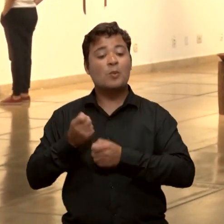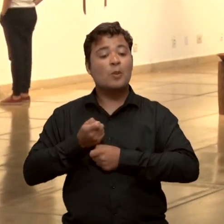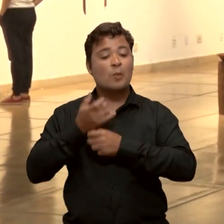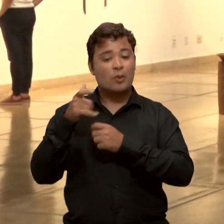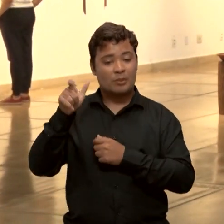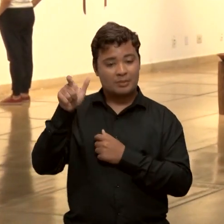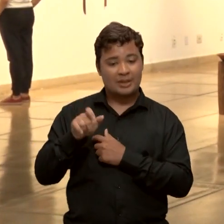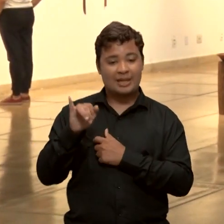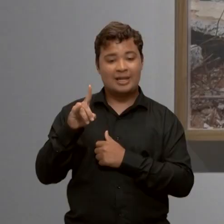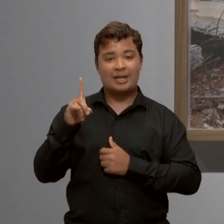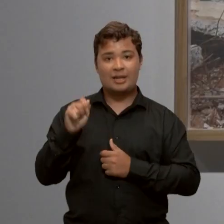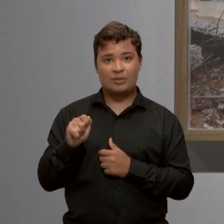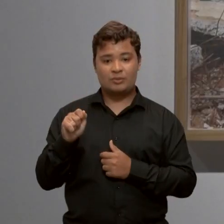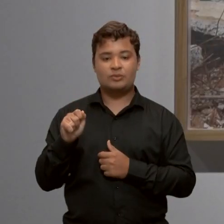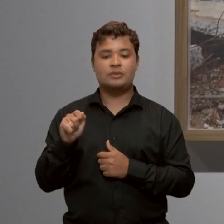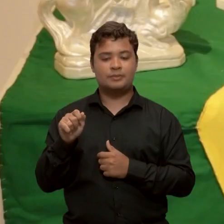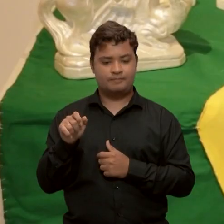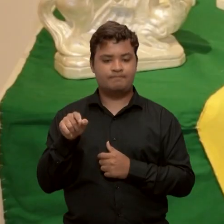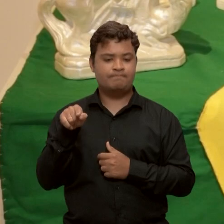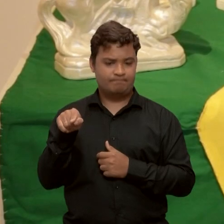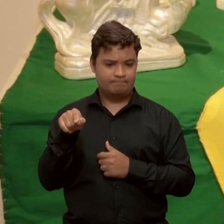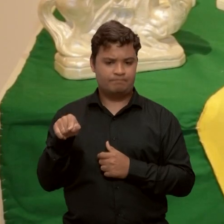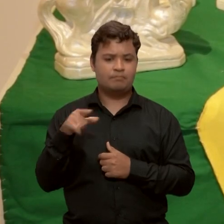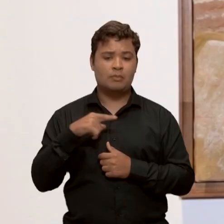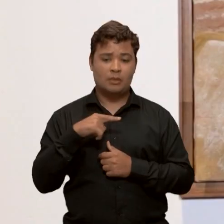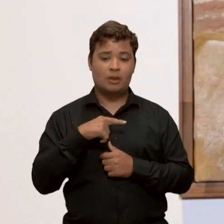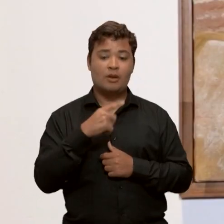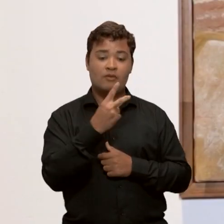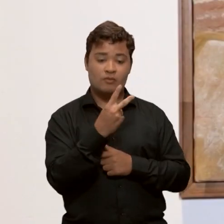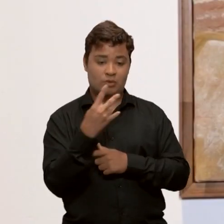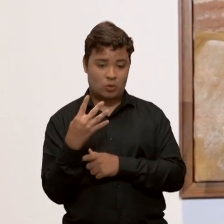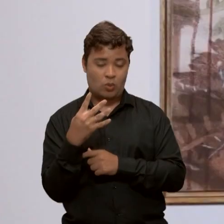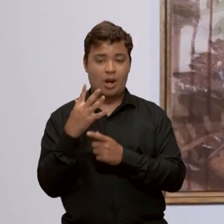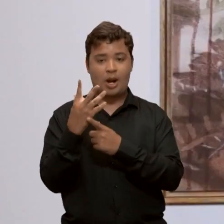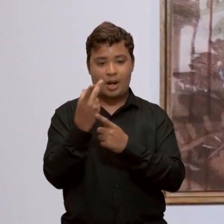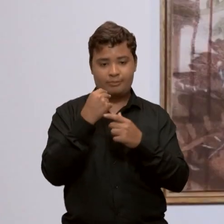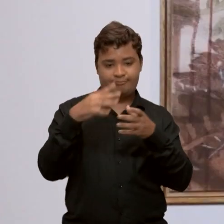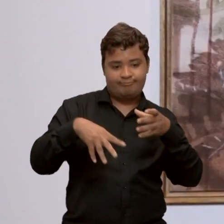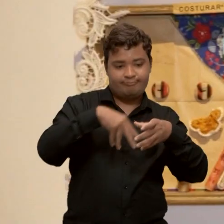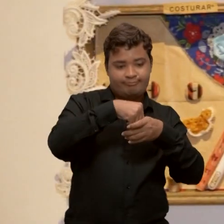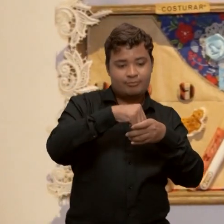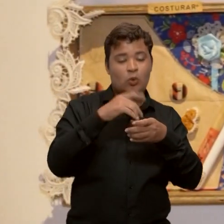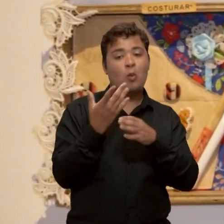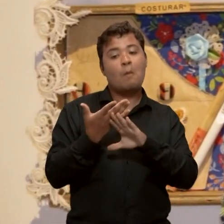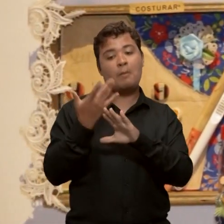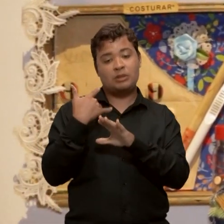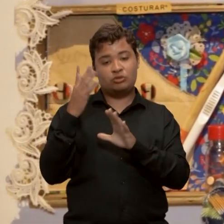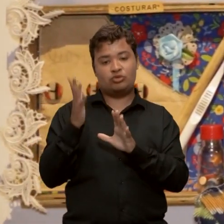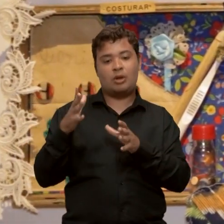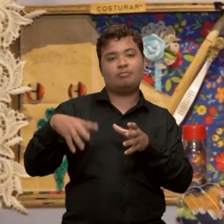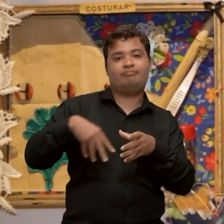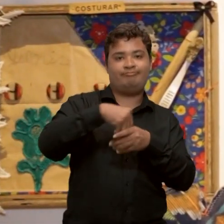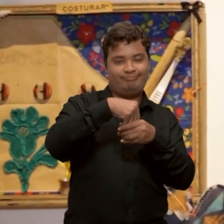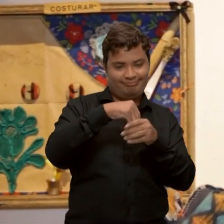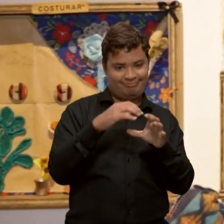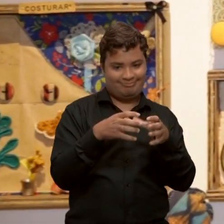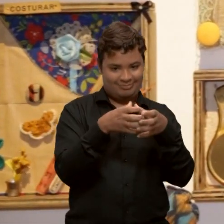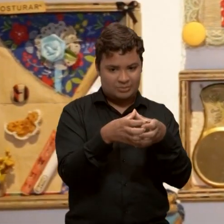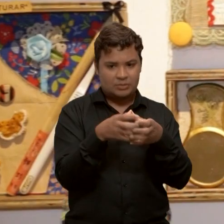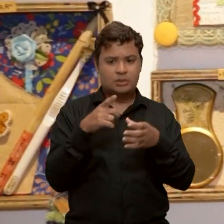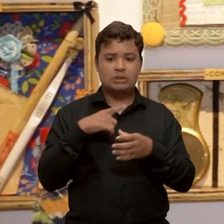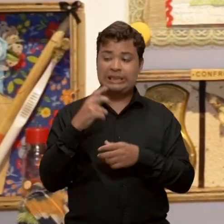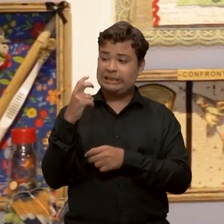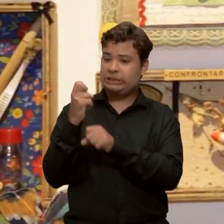A reunião das obras dos 24 artistas que integram ou já participaram do grupo de pesquisa NUPA comemora